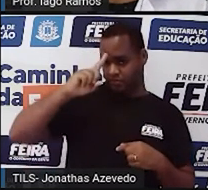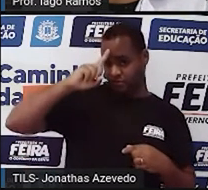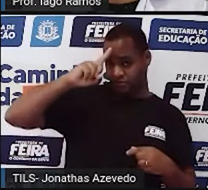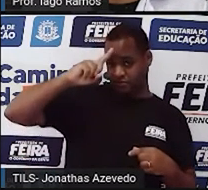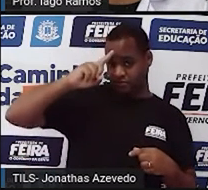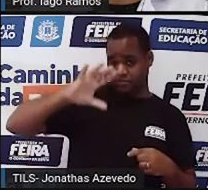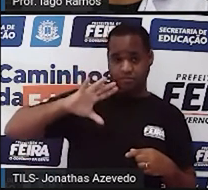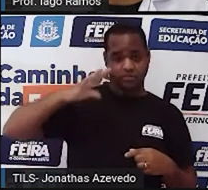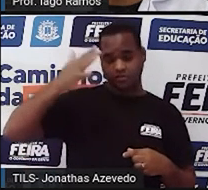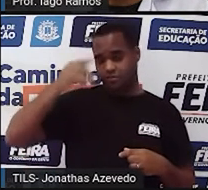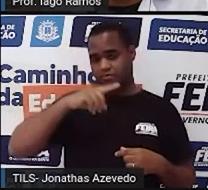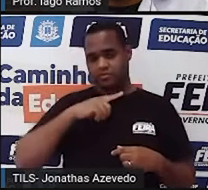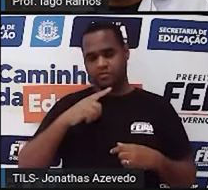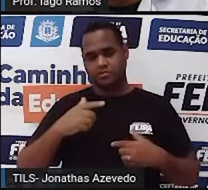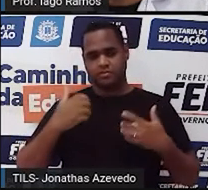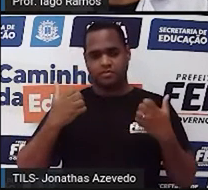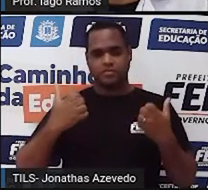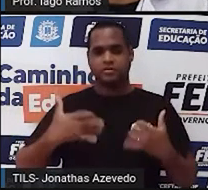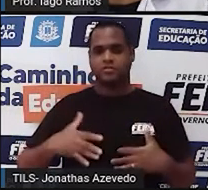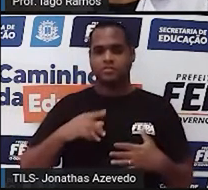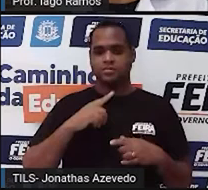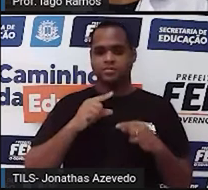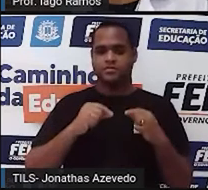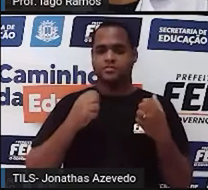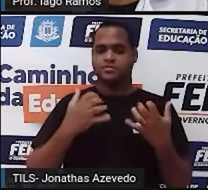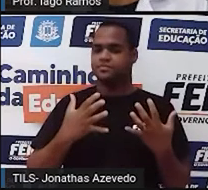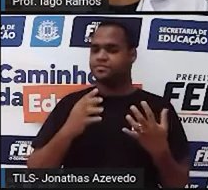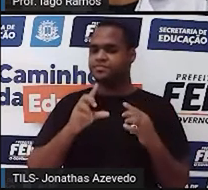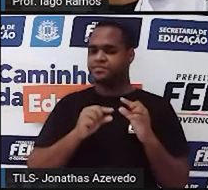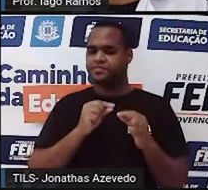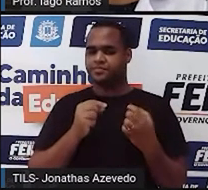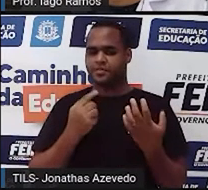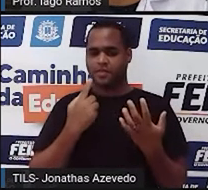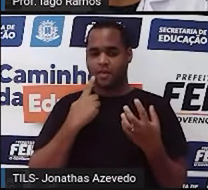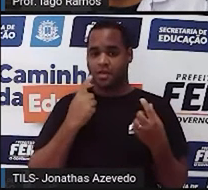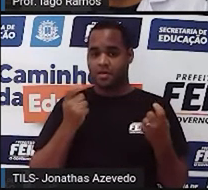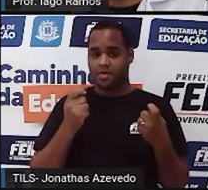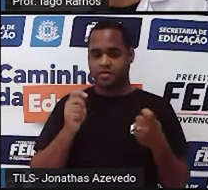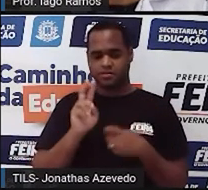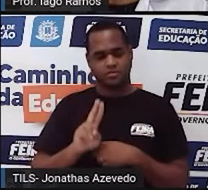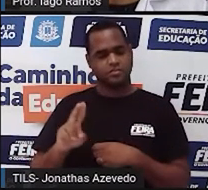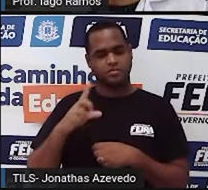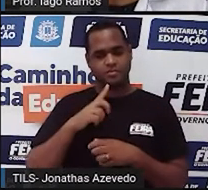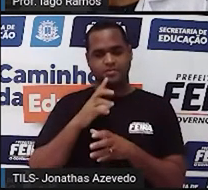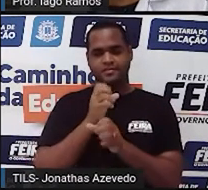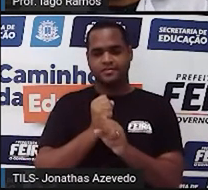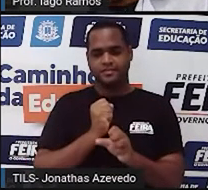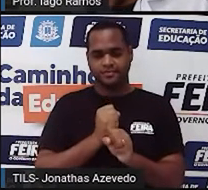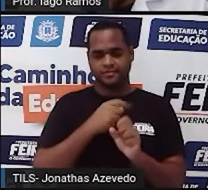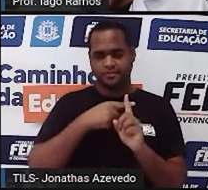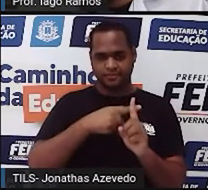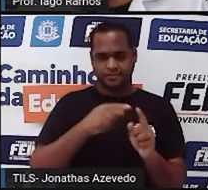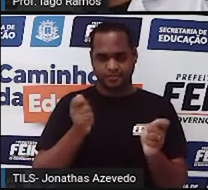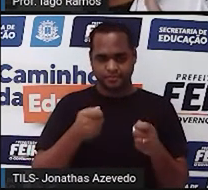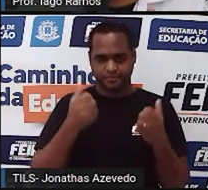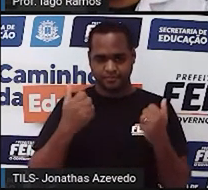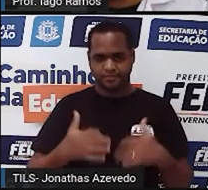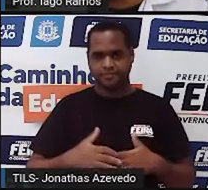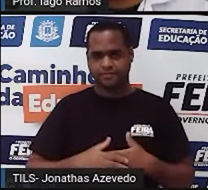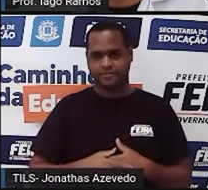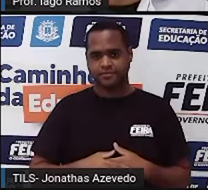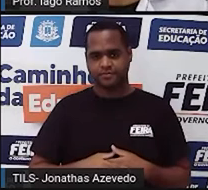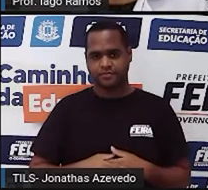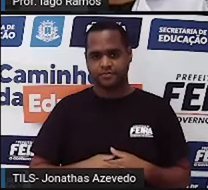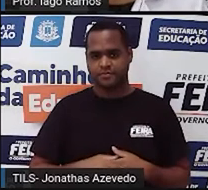dia, você saiba, ó, isso aqui eu vou ter que fazer usando a conta demais, tá bom? Bom, mas a gente não